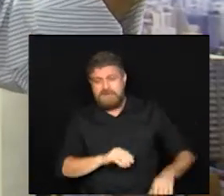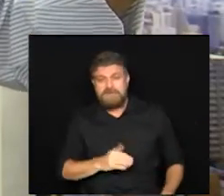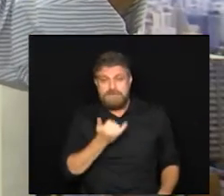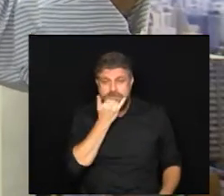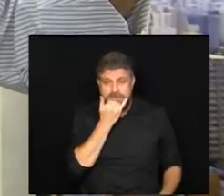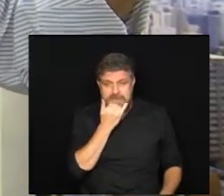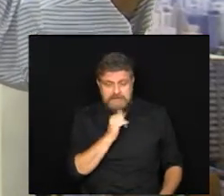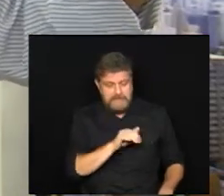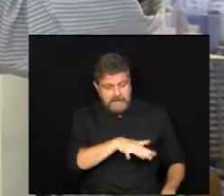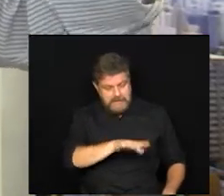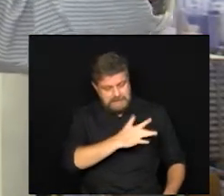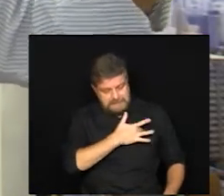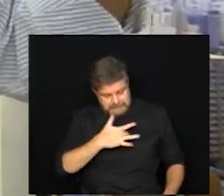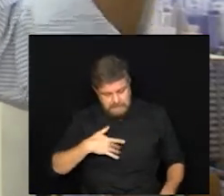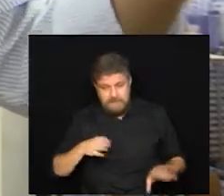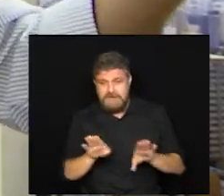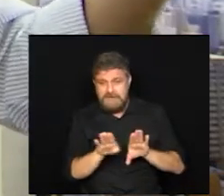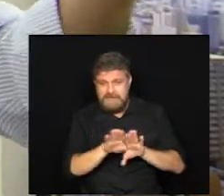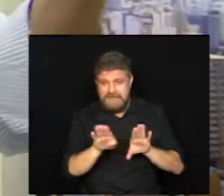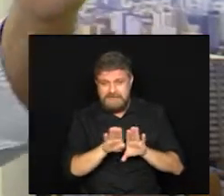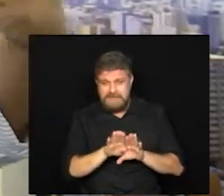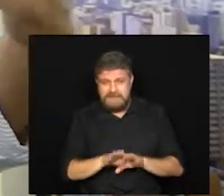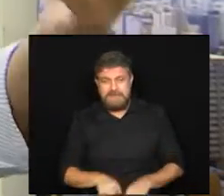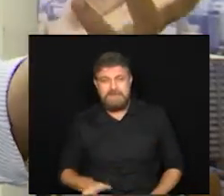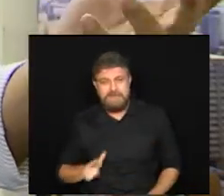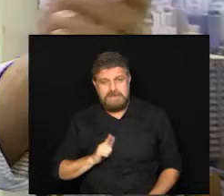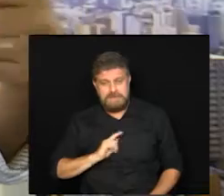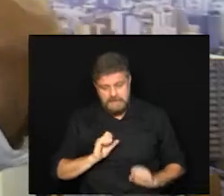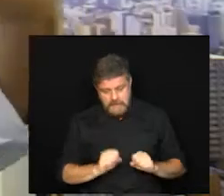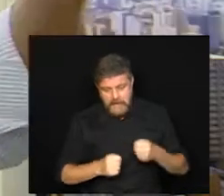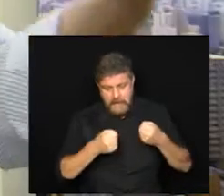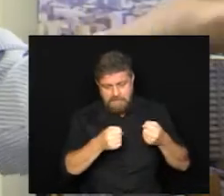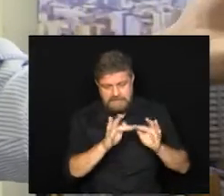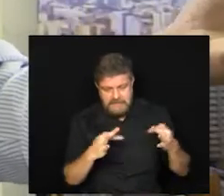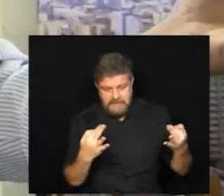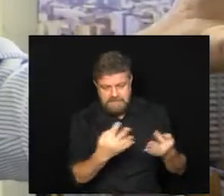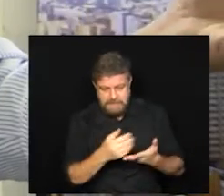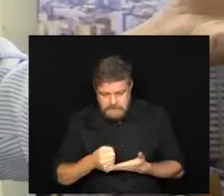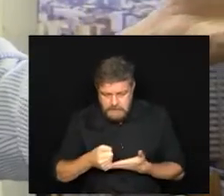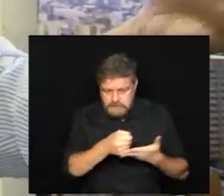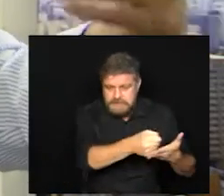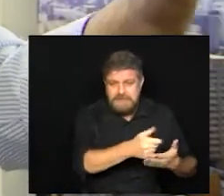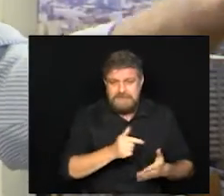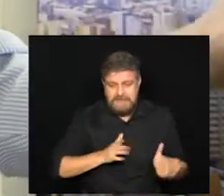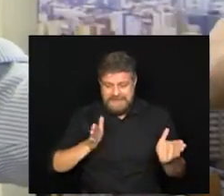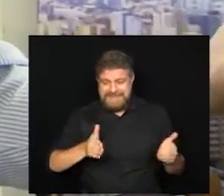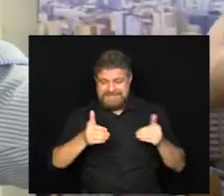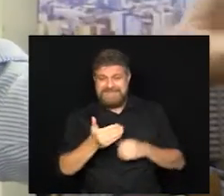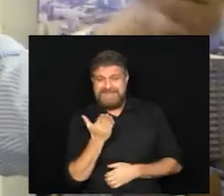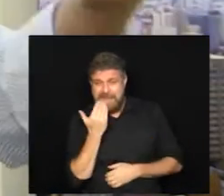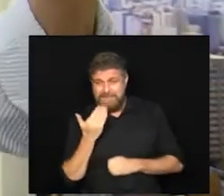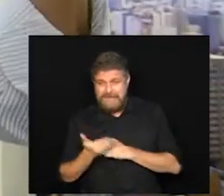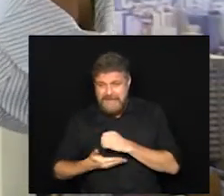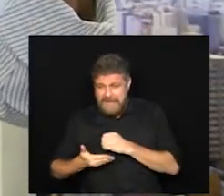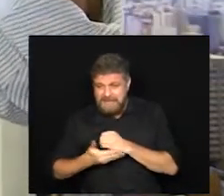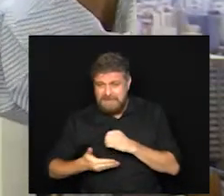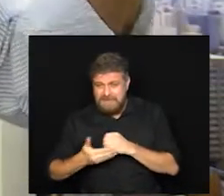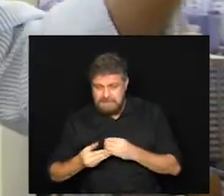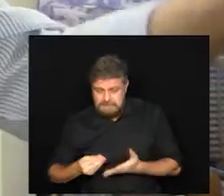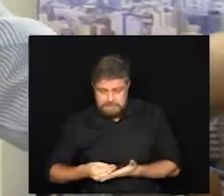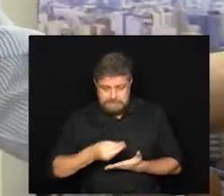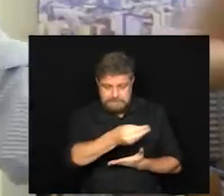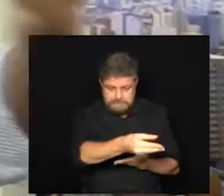reforçado já os programas de ajuda às famílias com distribuição de cestas básicas pela educação